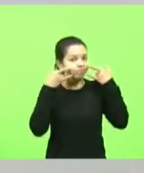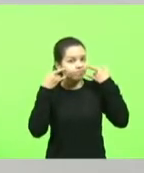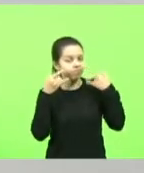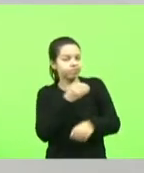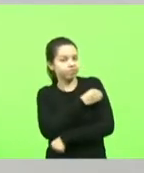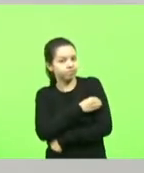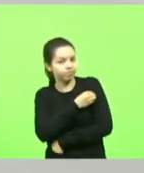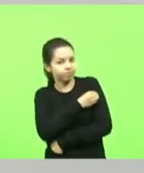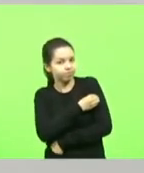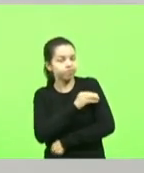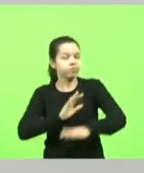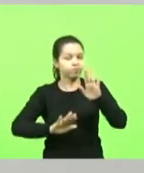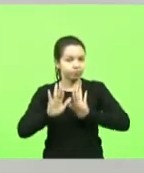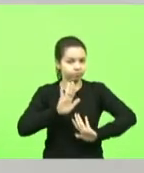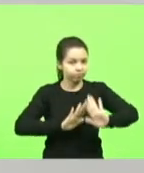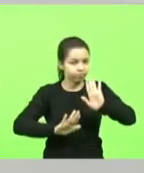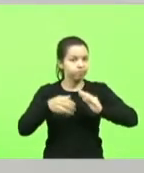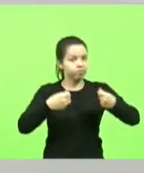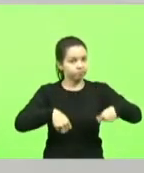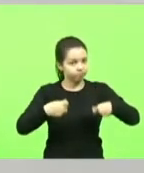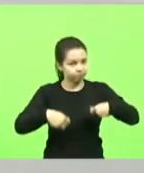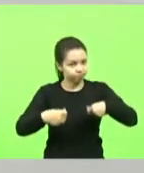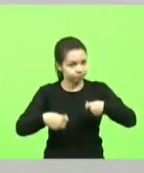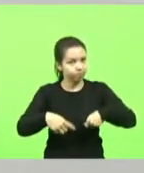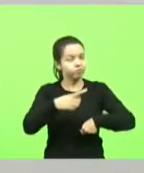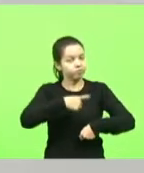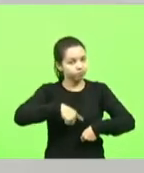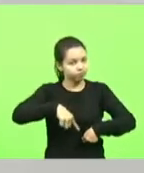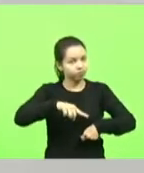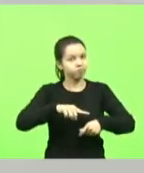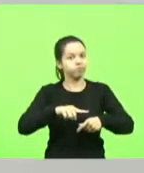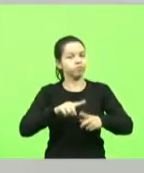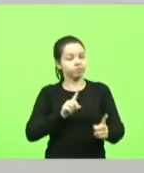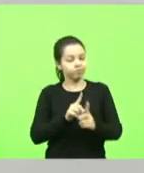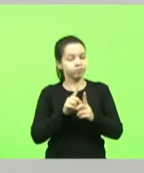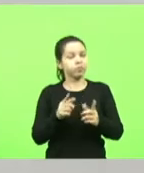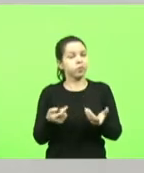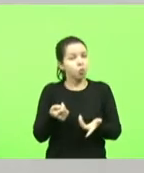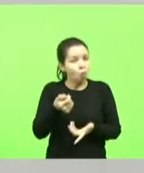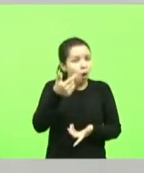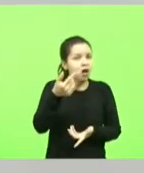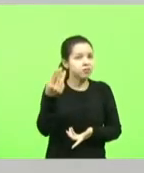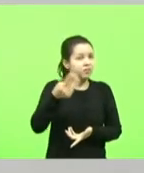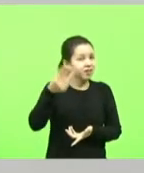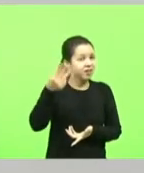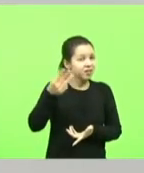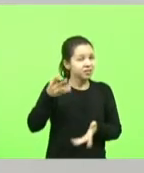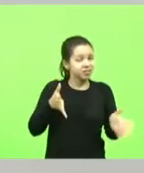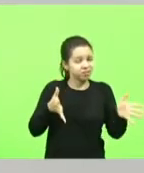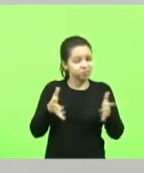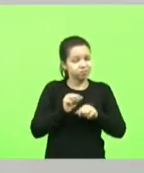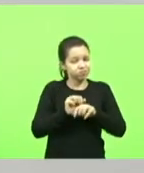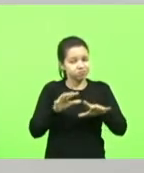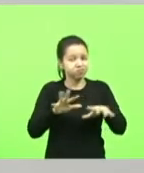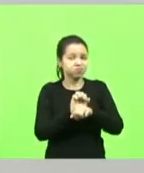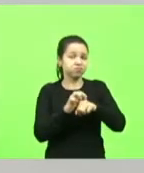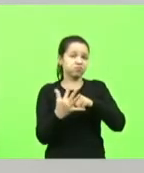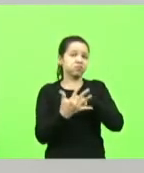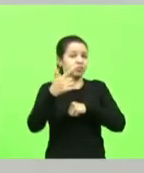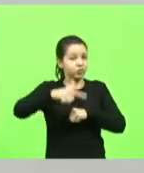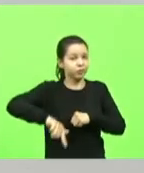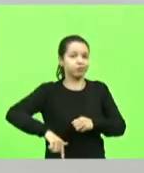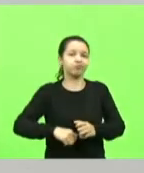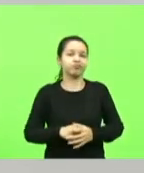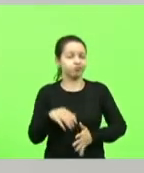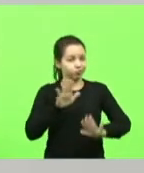tomar os cuidados necessários que nós estamos enfrentando quase uma terceira onda da pandemia do Covid obrigado e